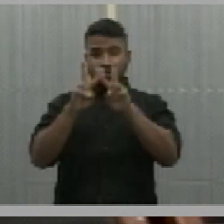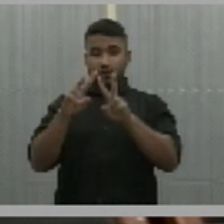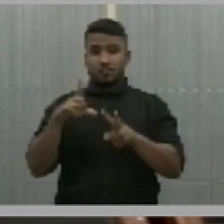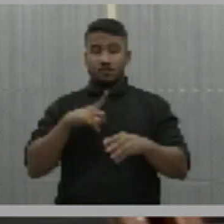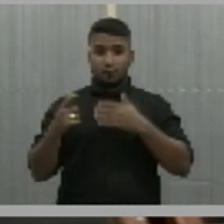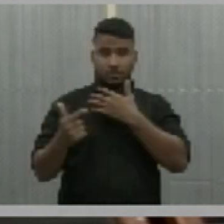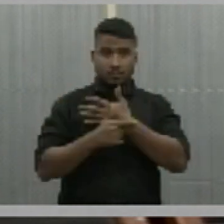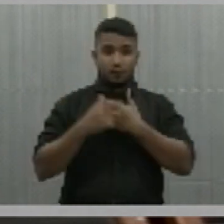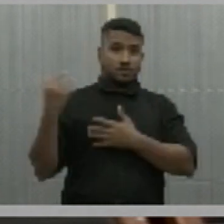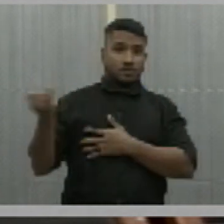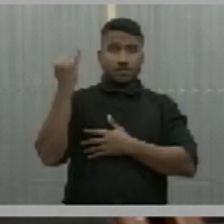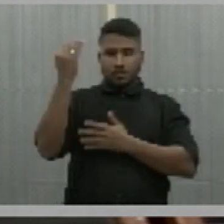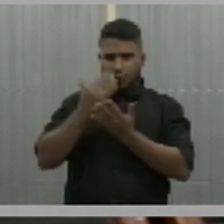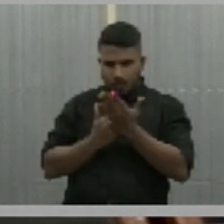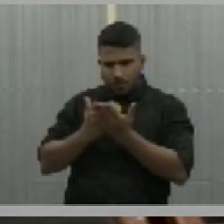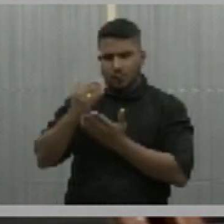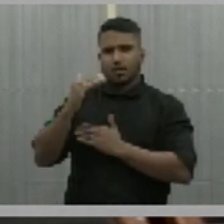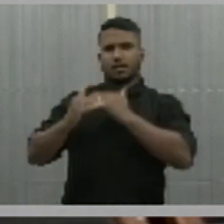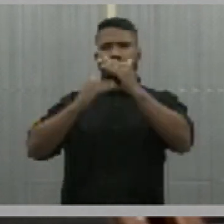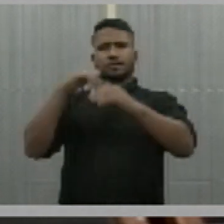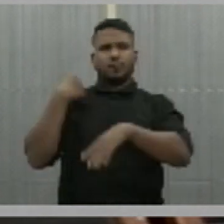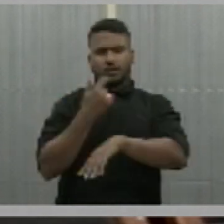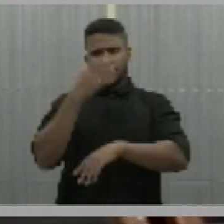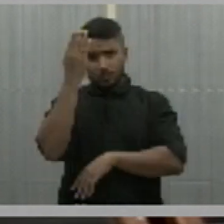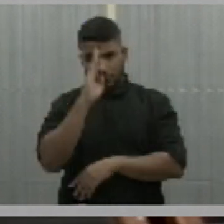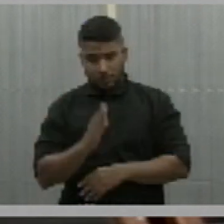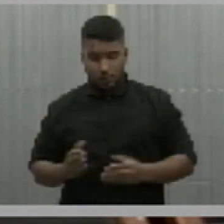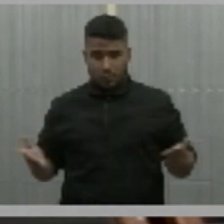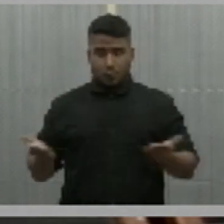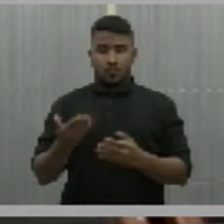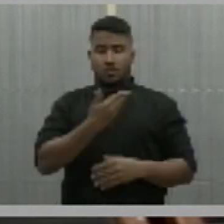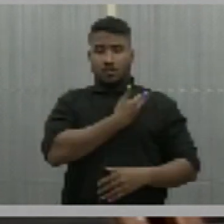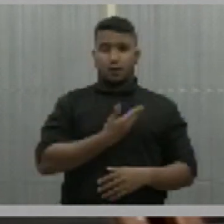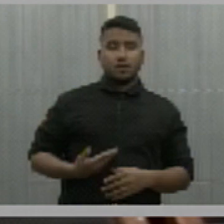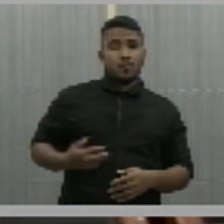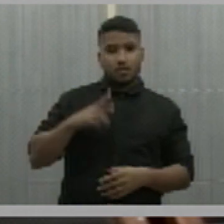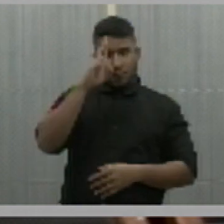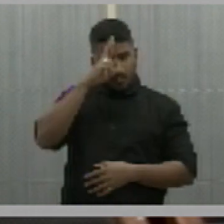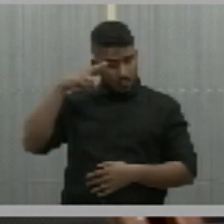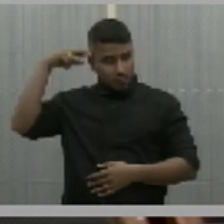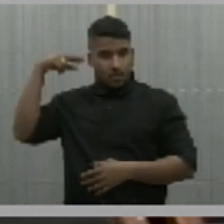papel de difundir isso no Brasil e que agora o governador Rafael